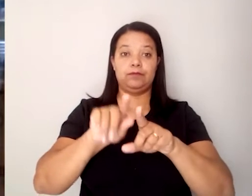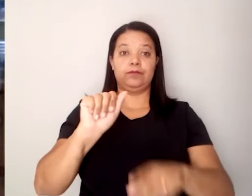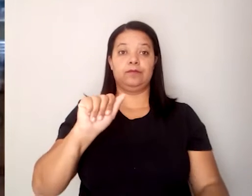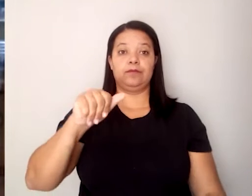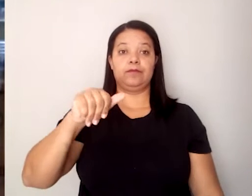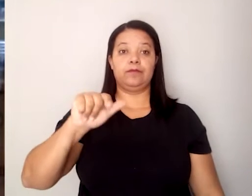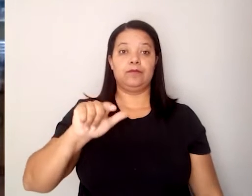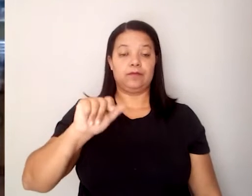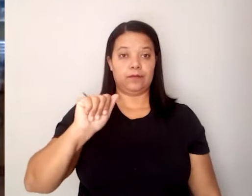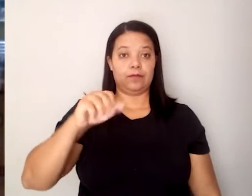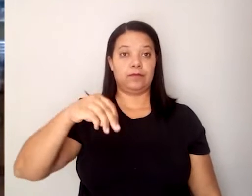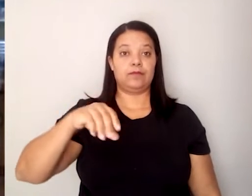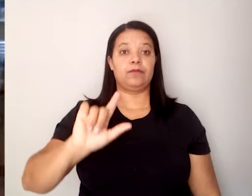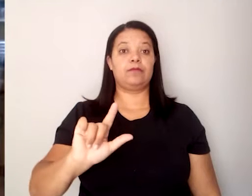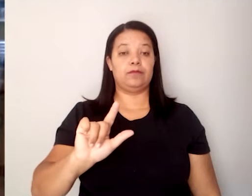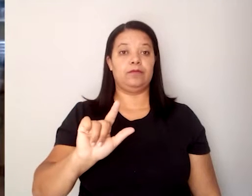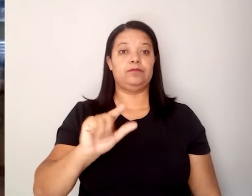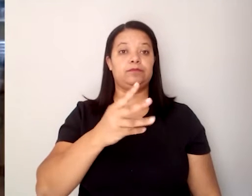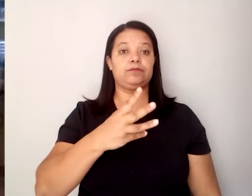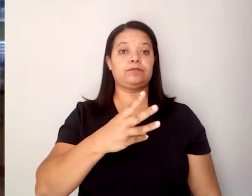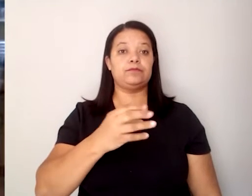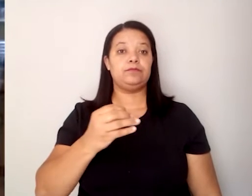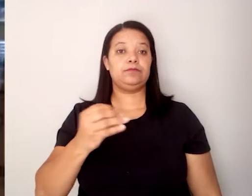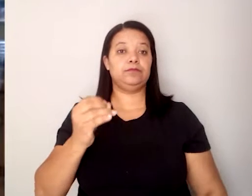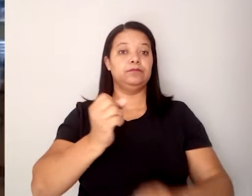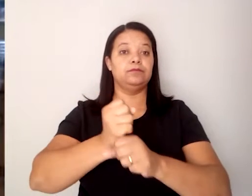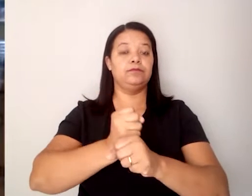da literatura mineira.